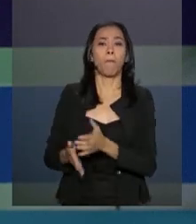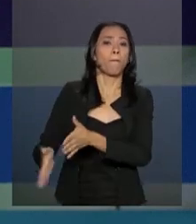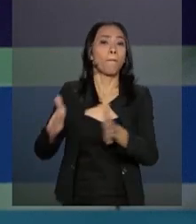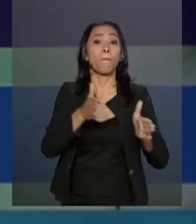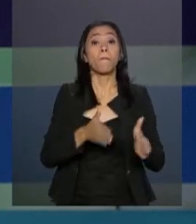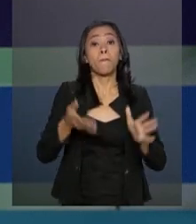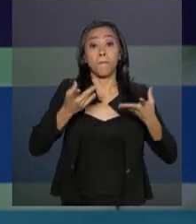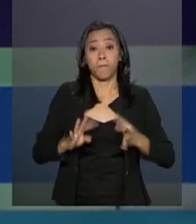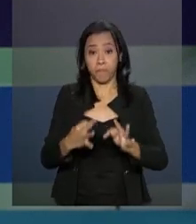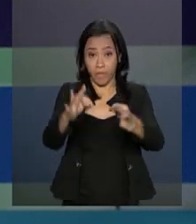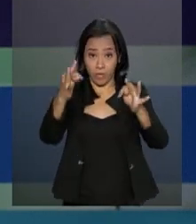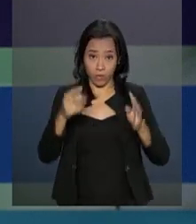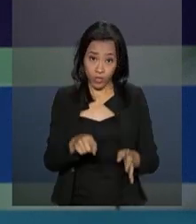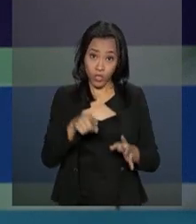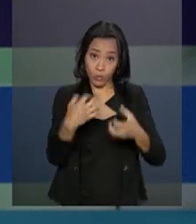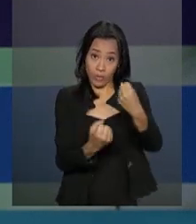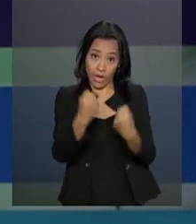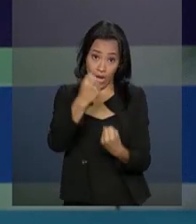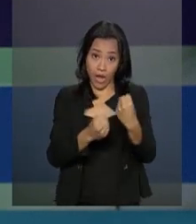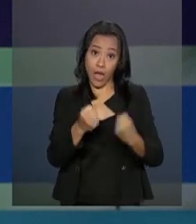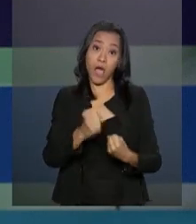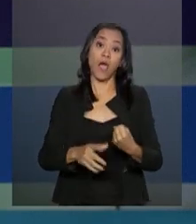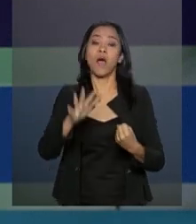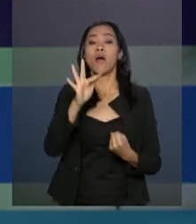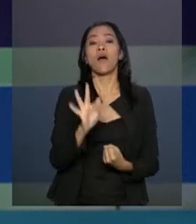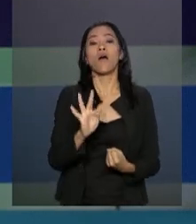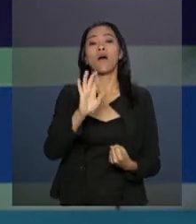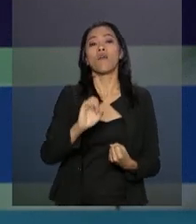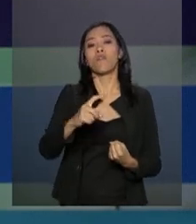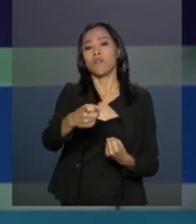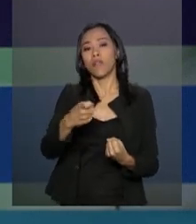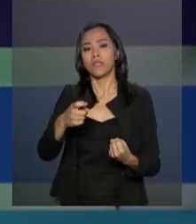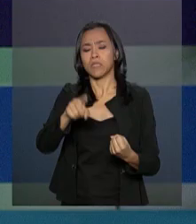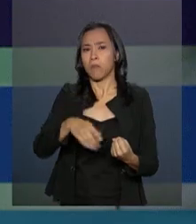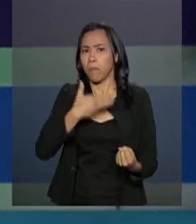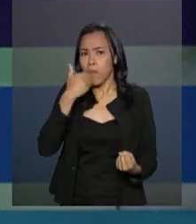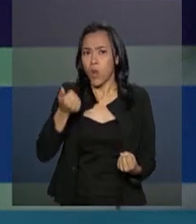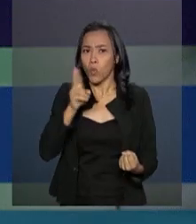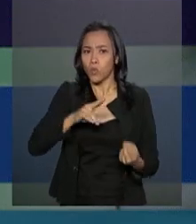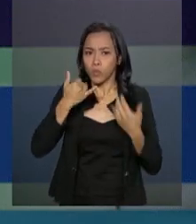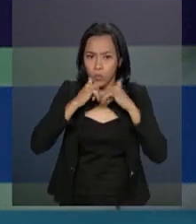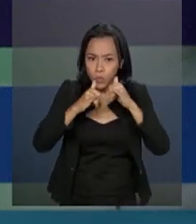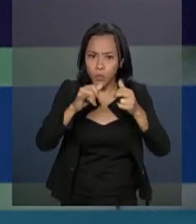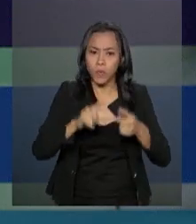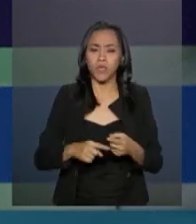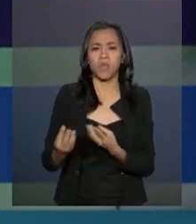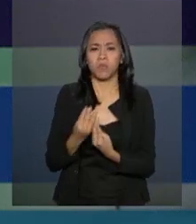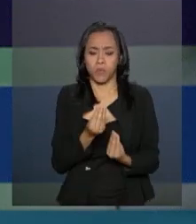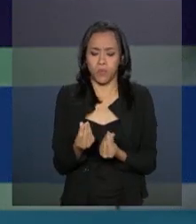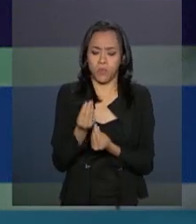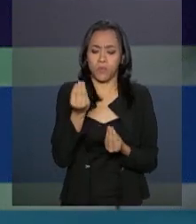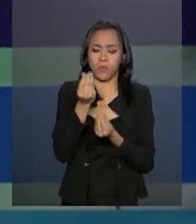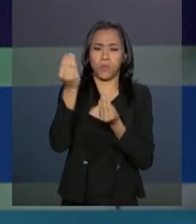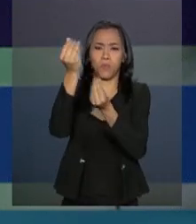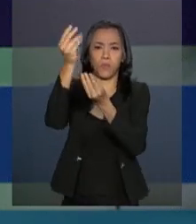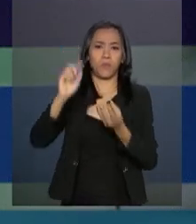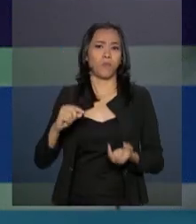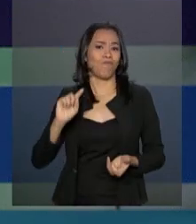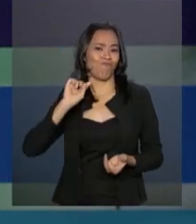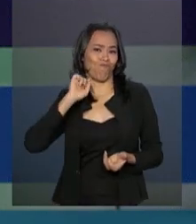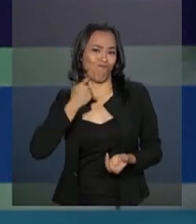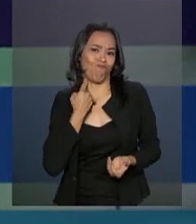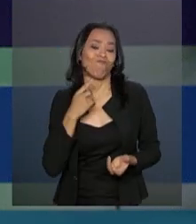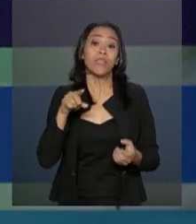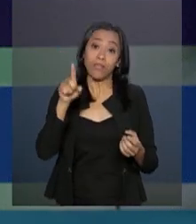tecnologia do veículo híbrido flex permite maior eficiência energética, menor emissão de gases poluentes e está